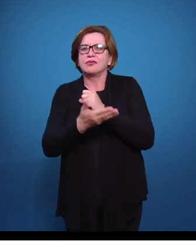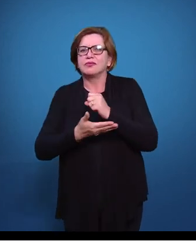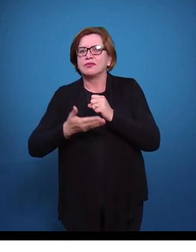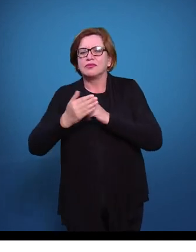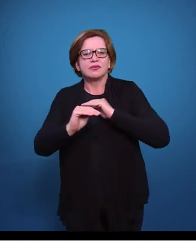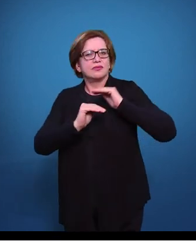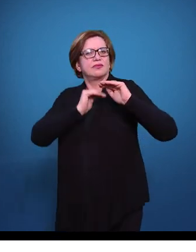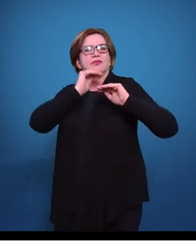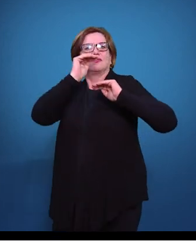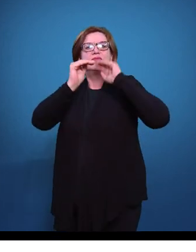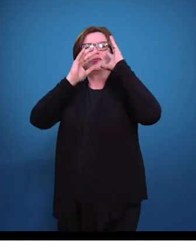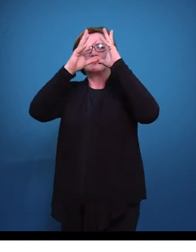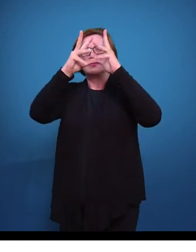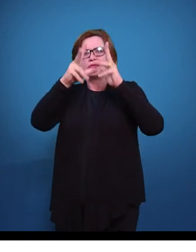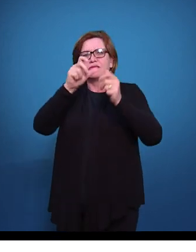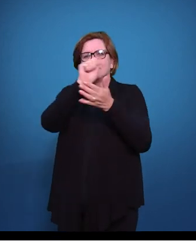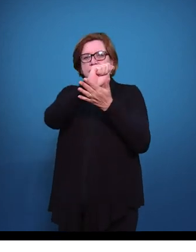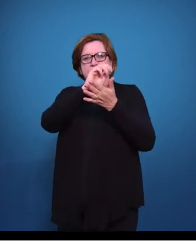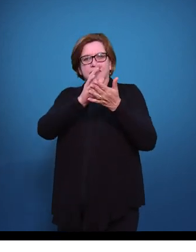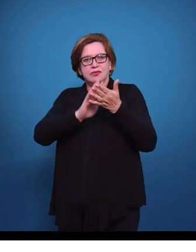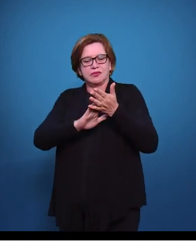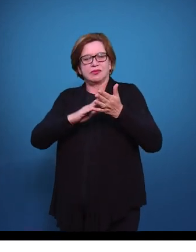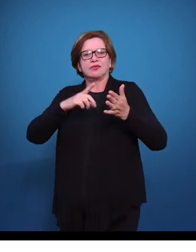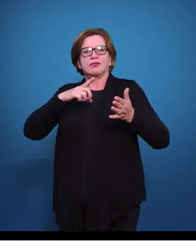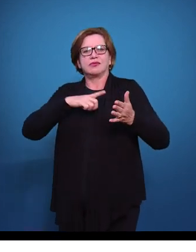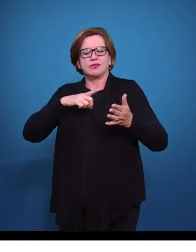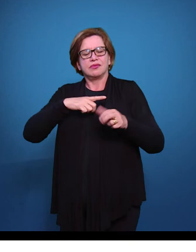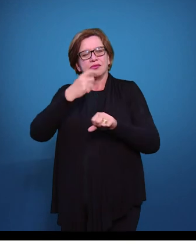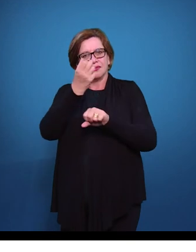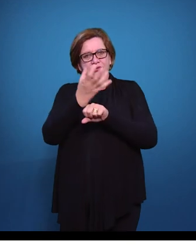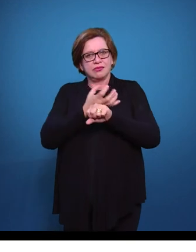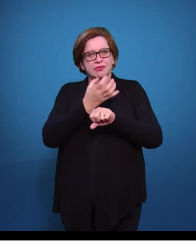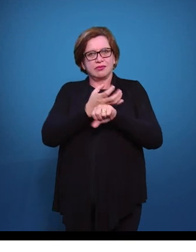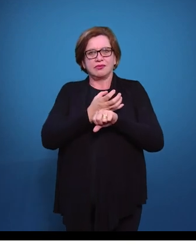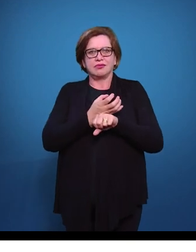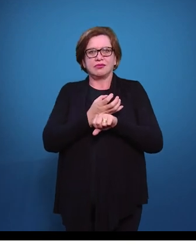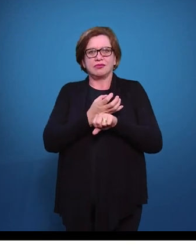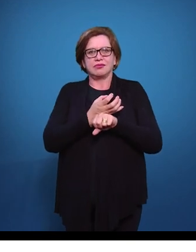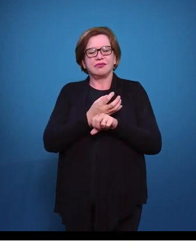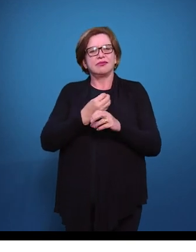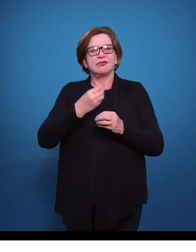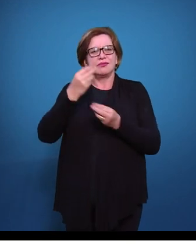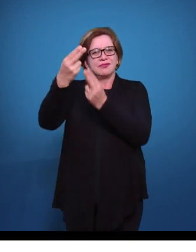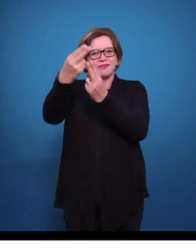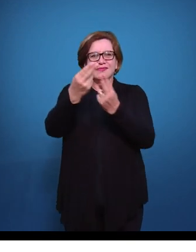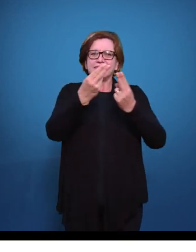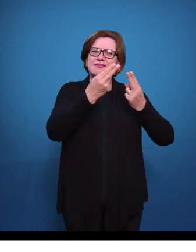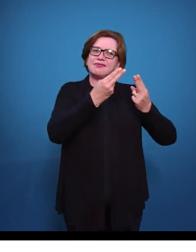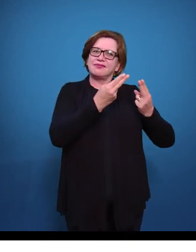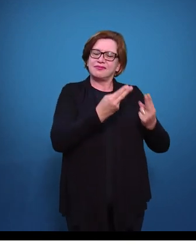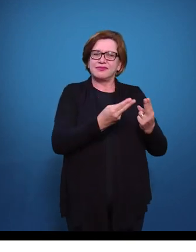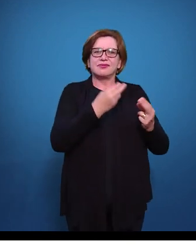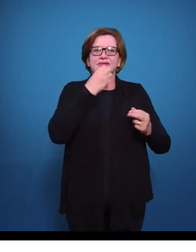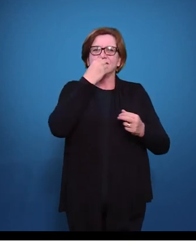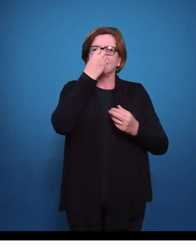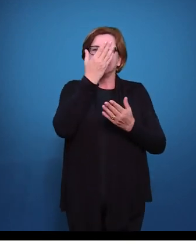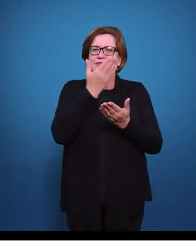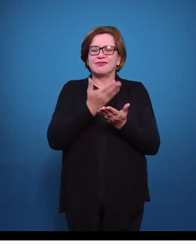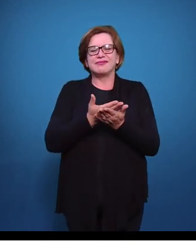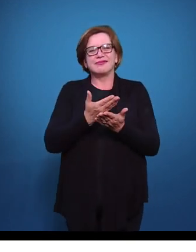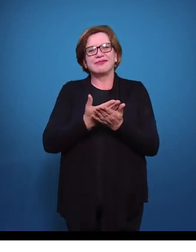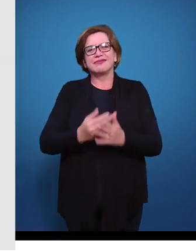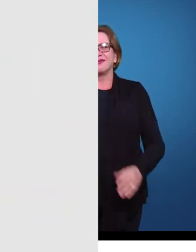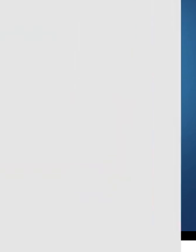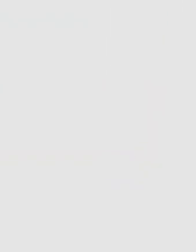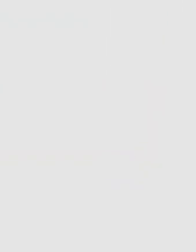desenvolver todas as atividades que eu proponho para vocês durante a disciplina. Então, sejam bem-vindos e bons estudos!